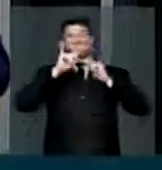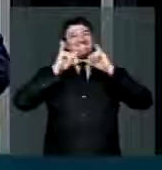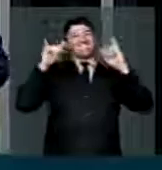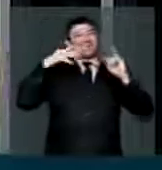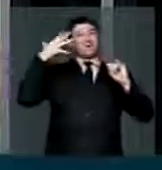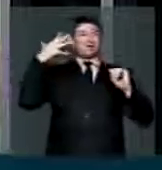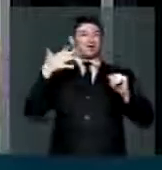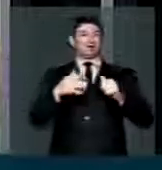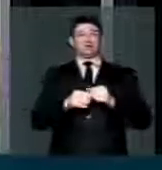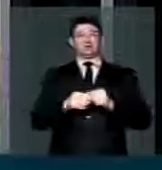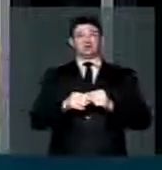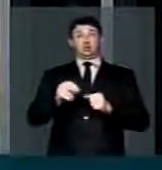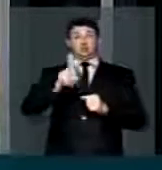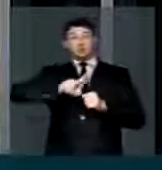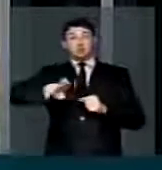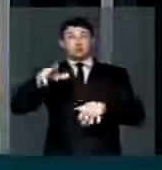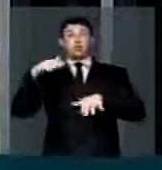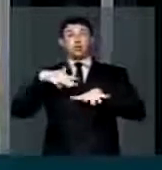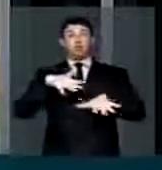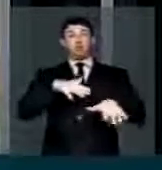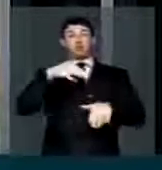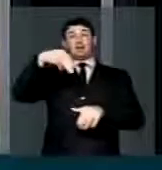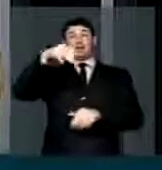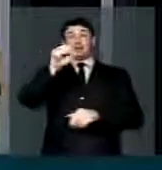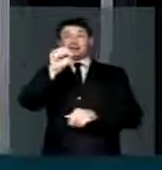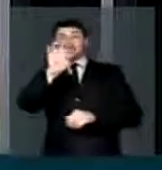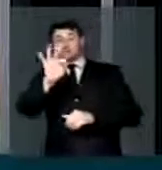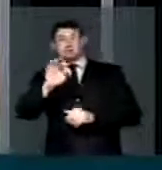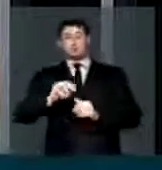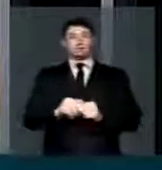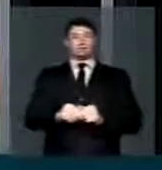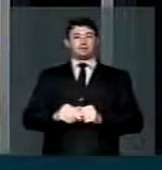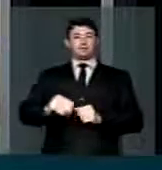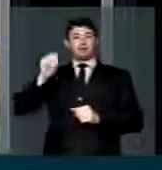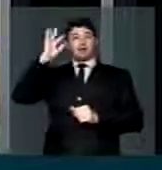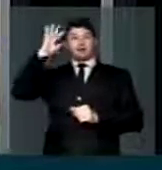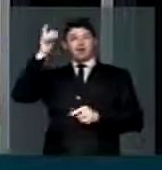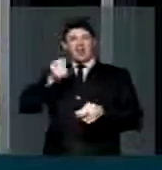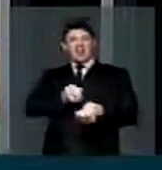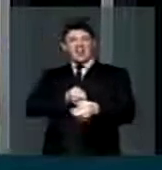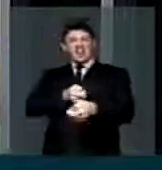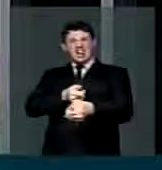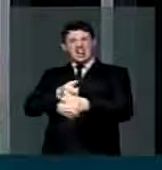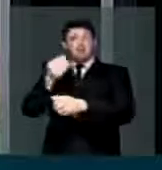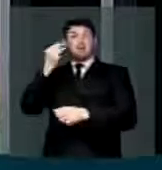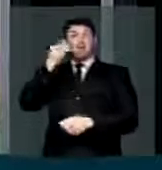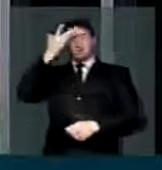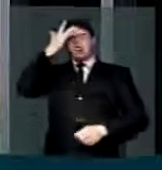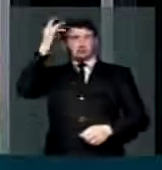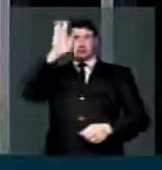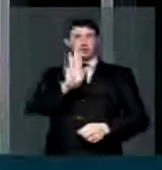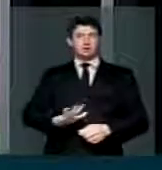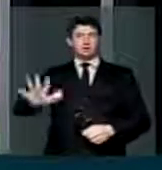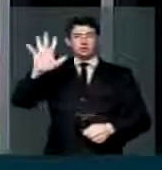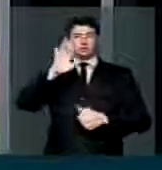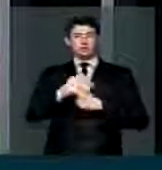usou o movimento sem terra o iludubriou milhões de brasileiros